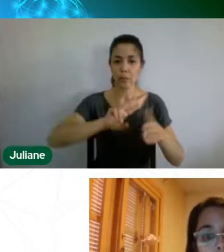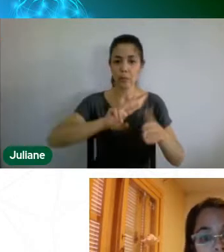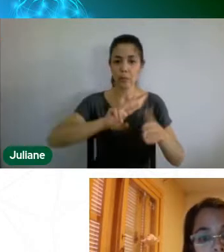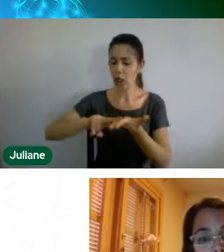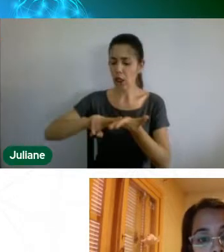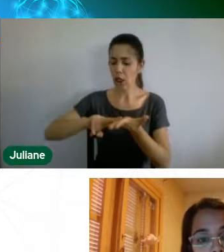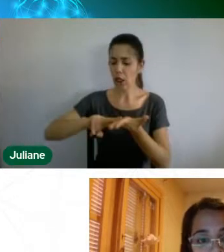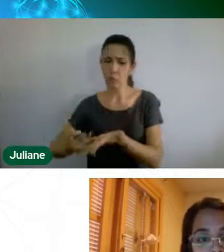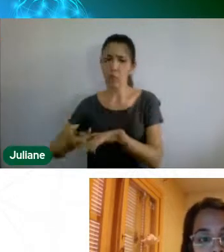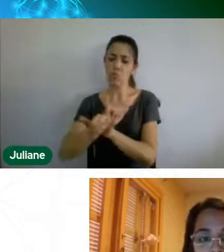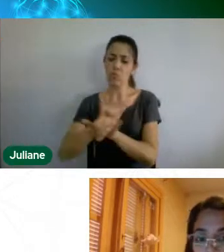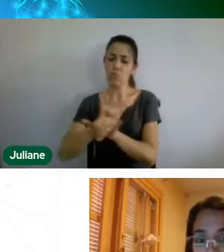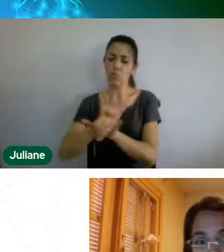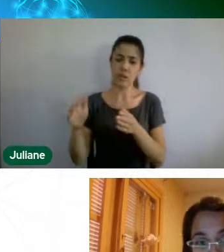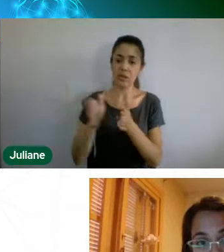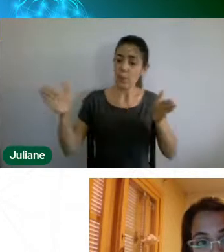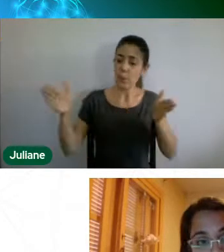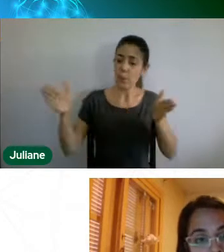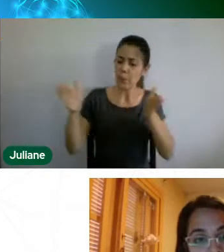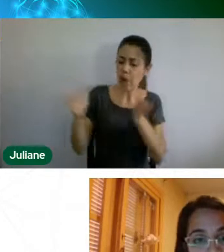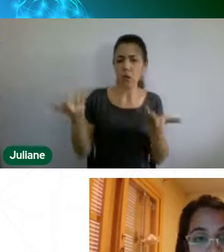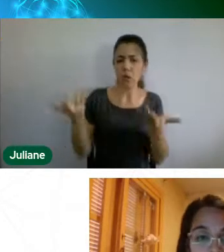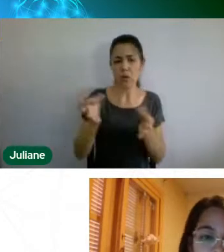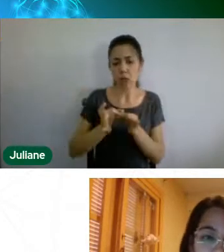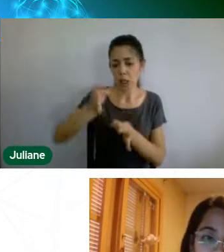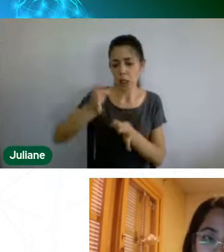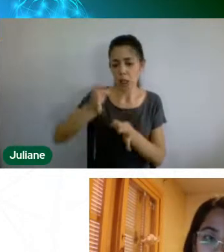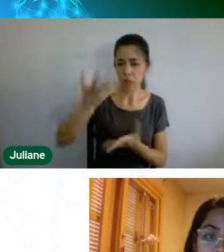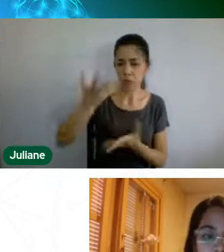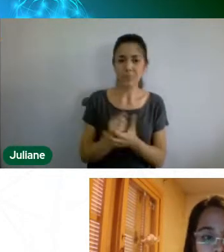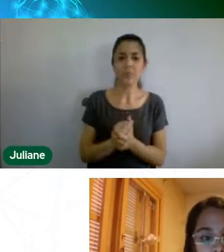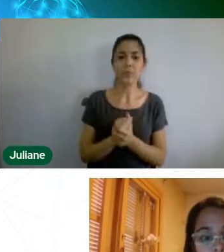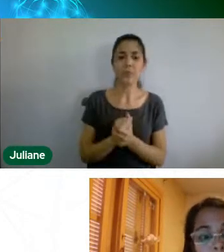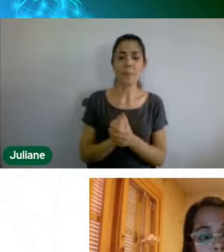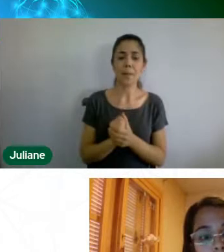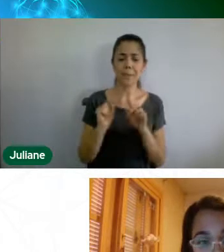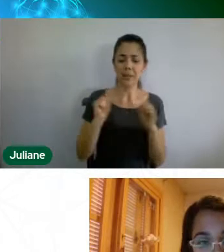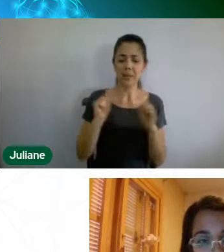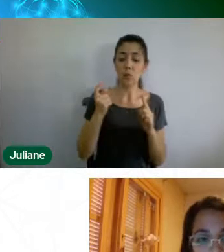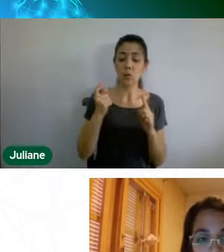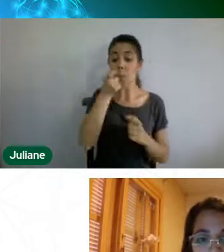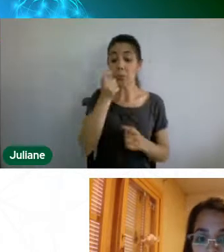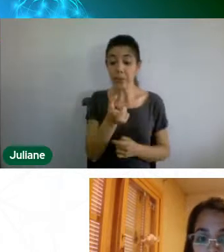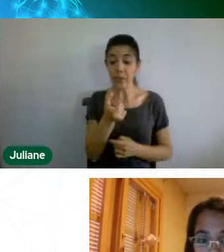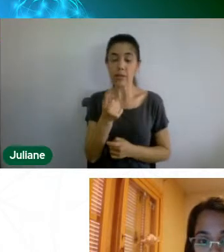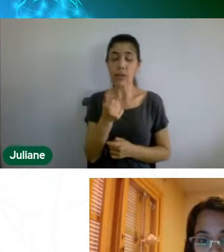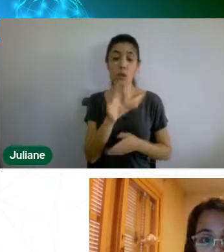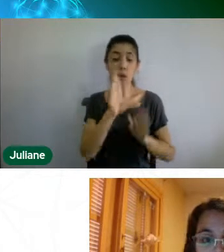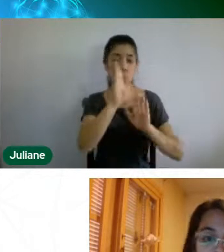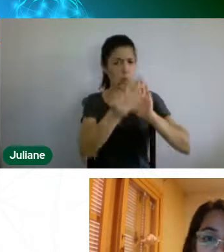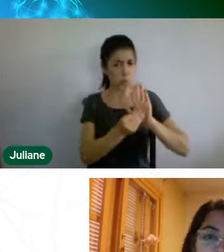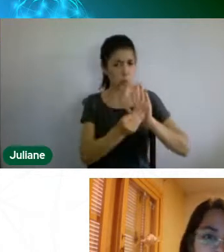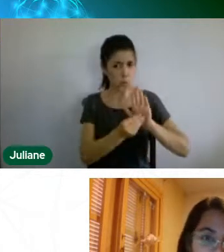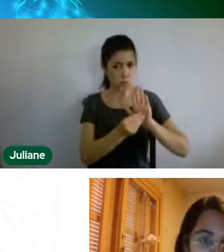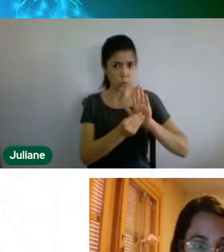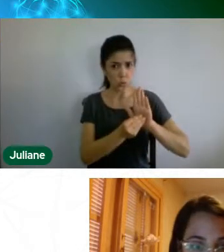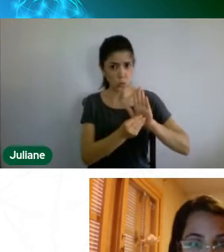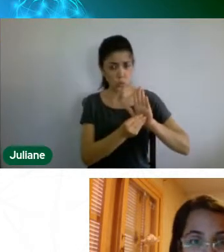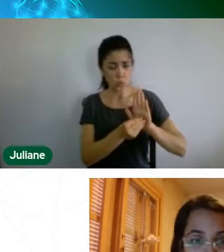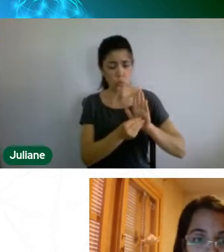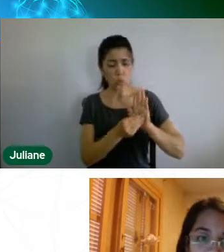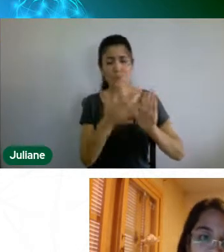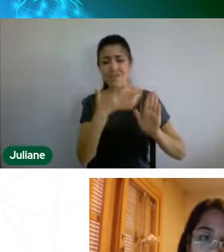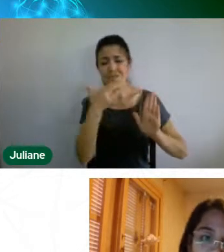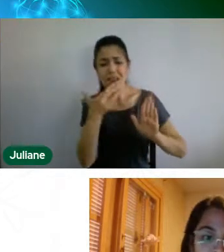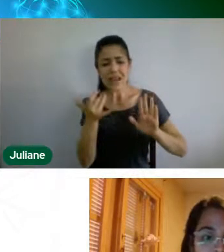porque eles possam acessar essas tabelas de uma forma mais fácil, não tem que ter esse tempo que a gente demandou de pesquisar esses dados, de fazer essa tradução